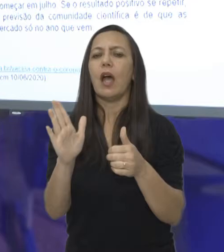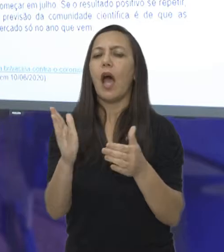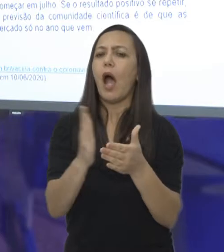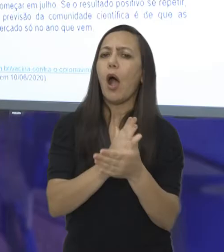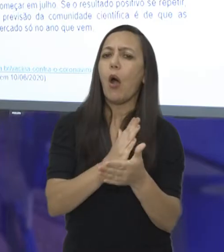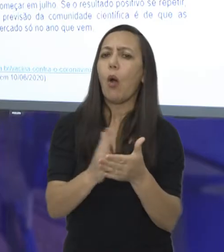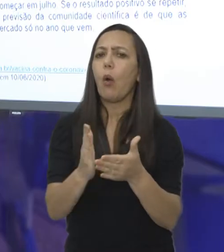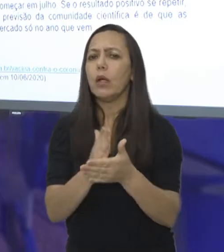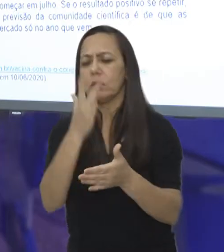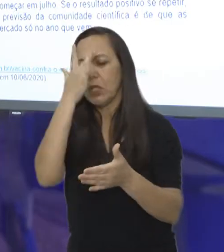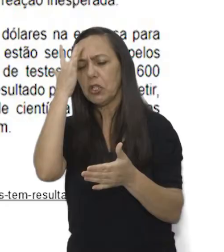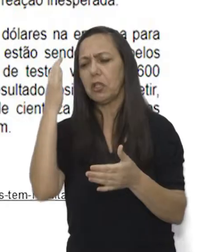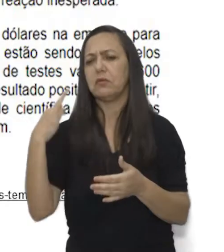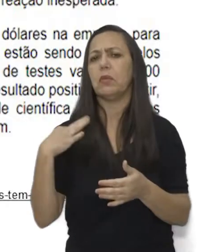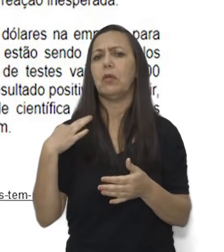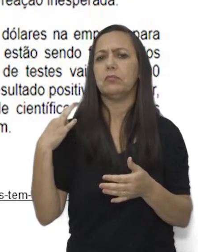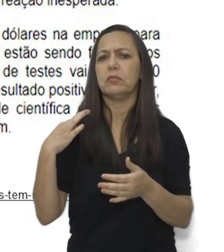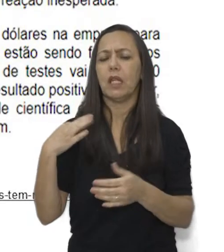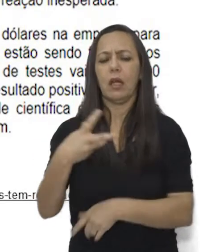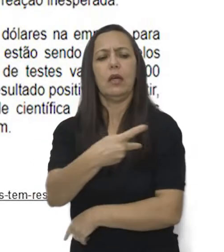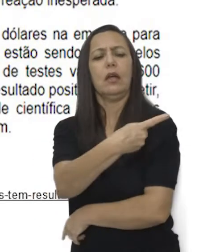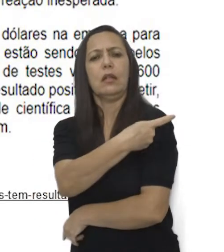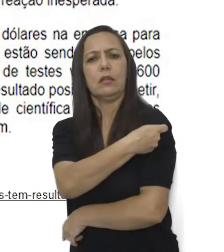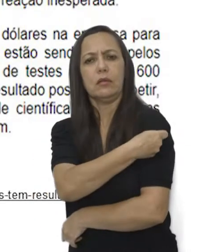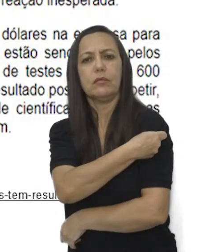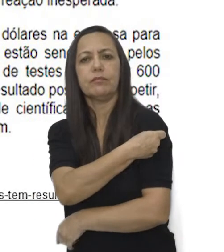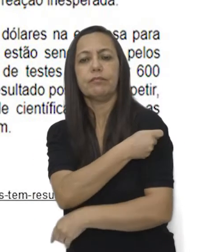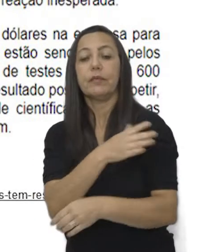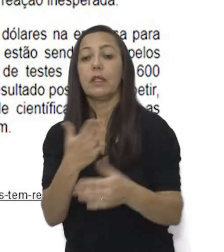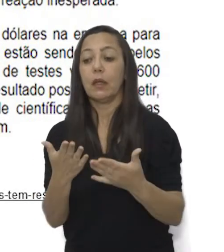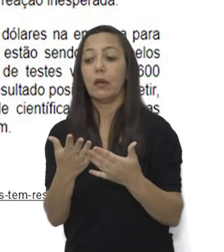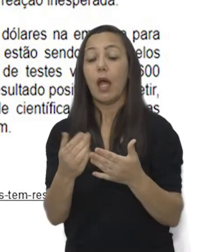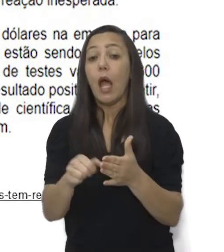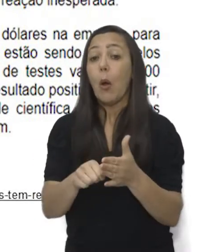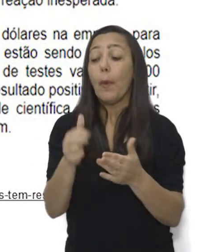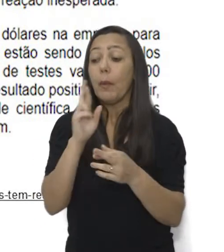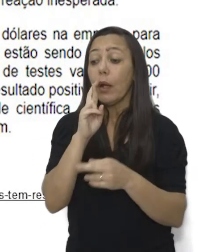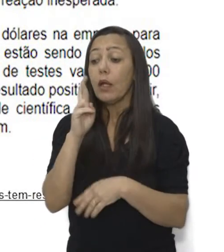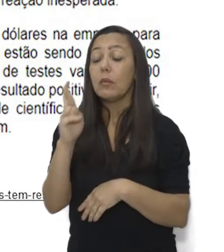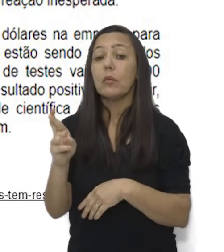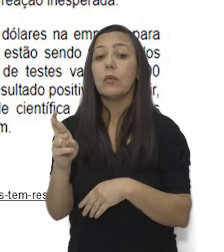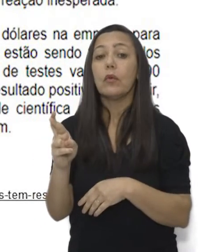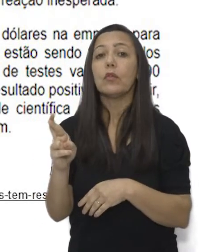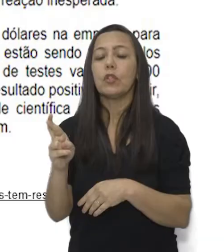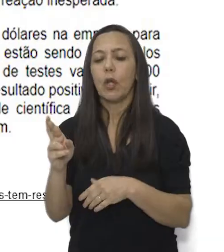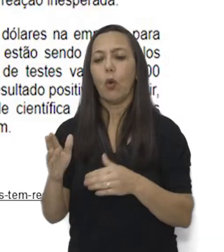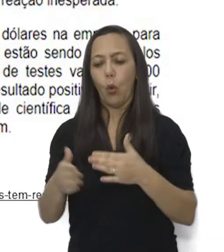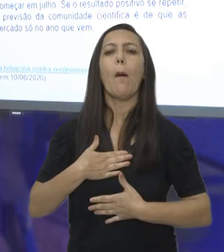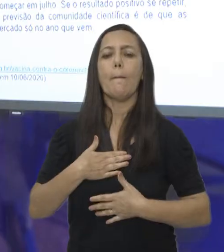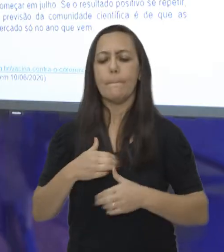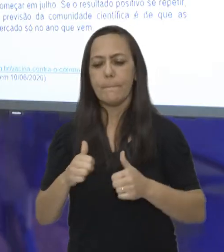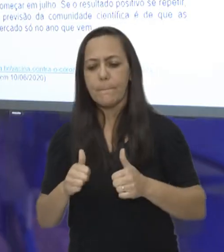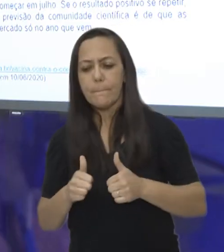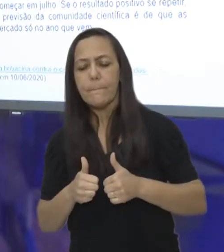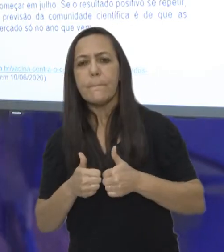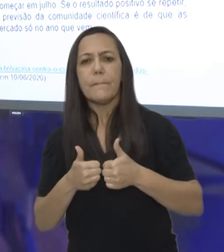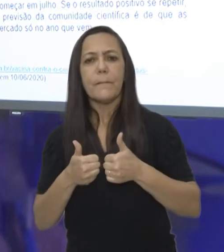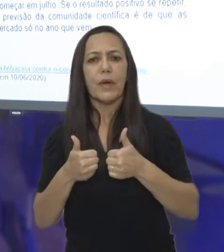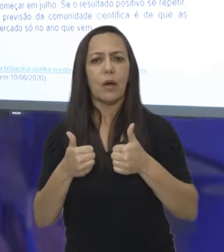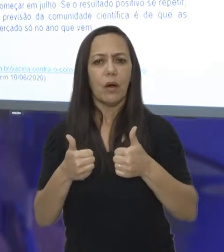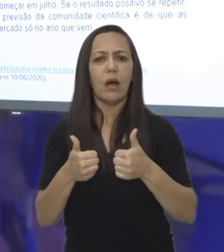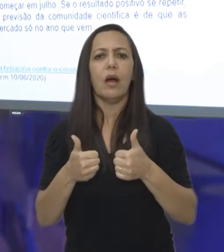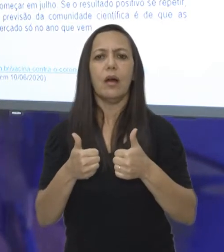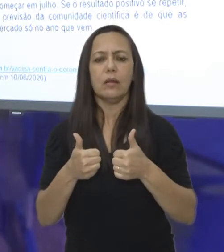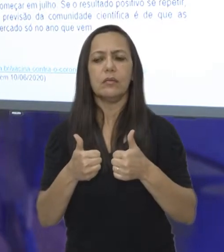testes iniciais, mas de acordo com os primeiros resultados da pesquisa, o sistema imunológico, parte do